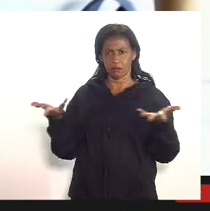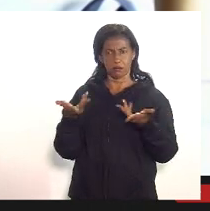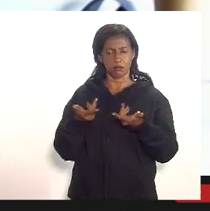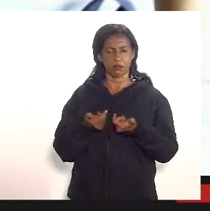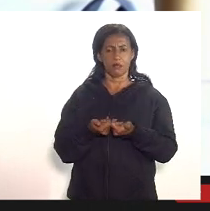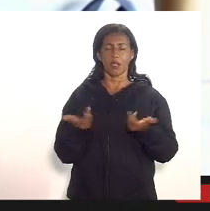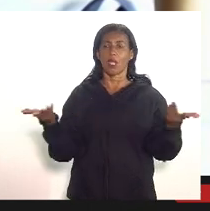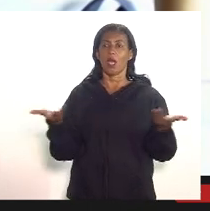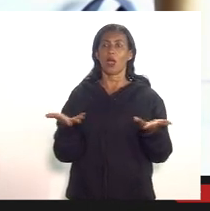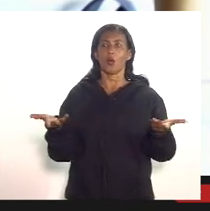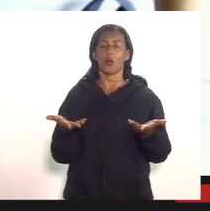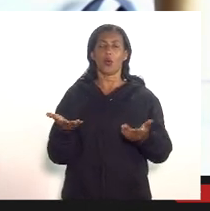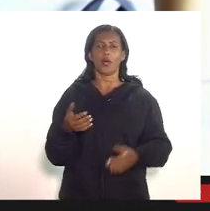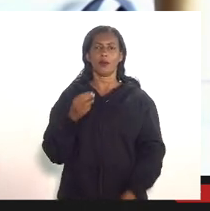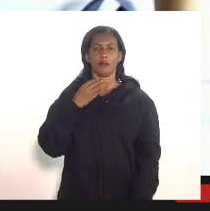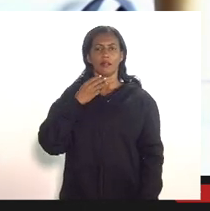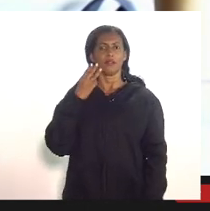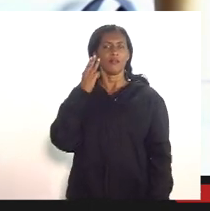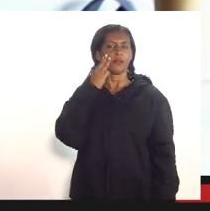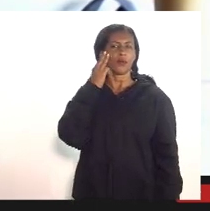deputado Valdeck Carneiro